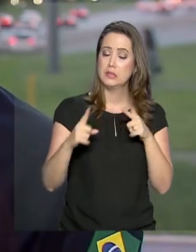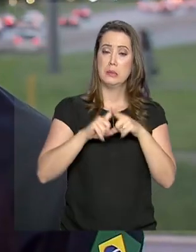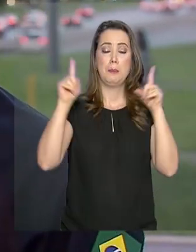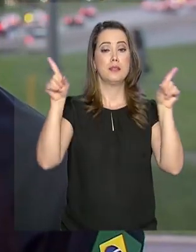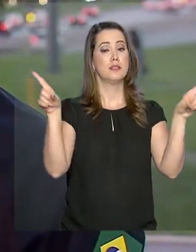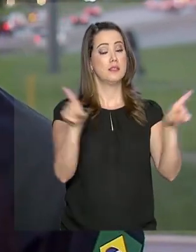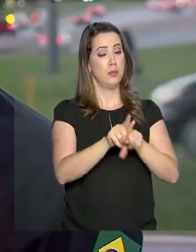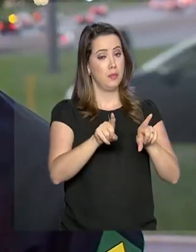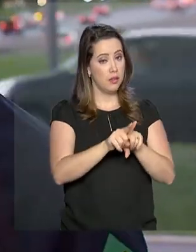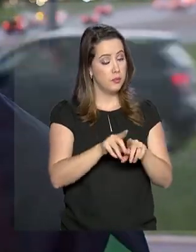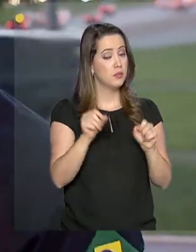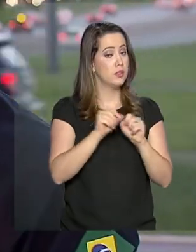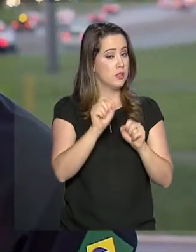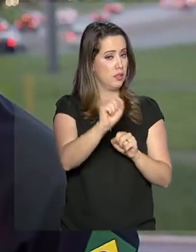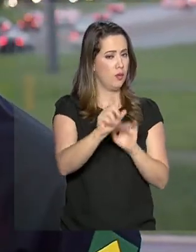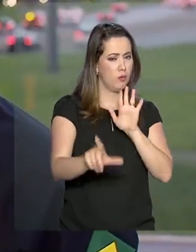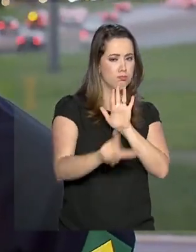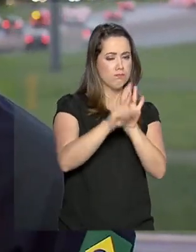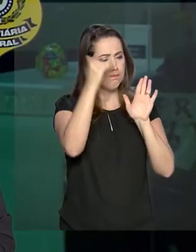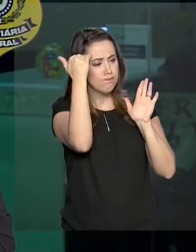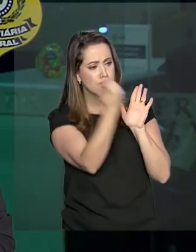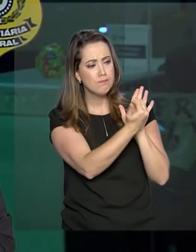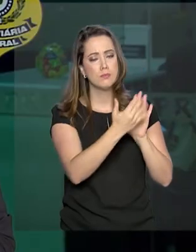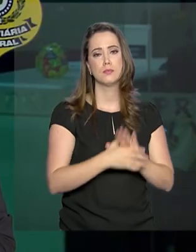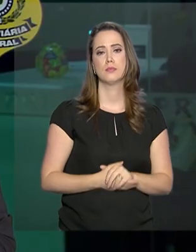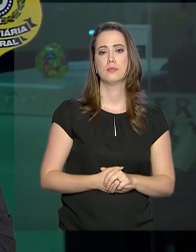mas também para fazer com que a lei se cumpra.